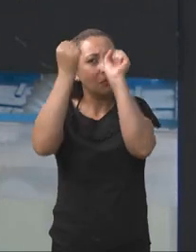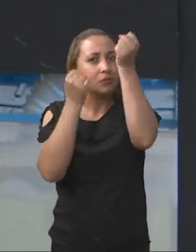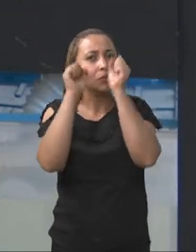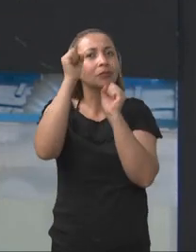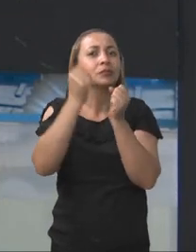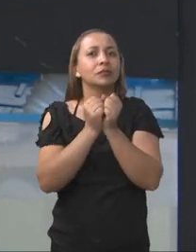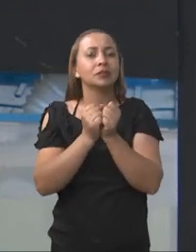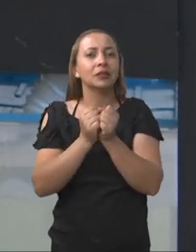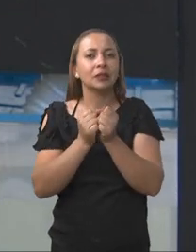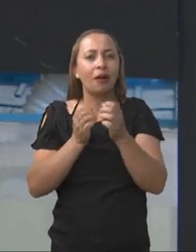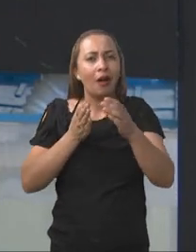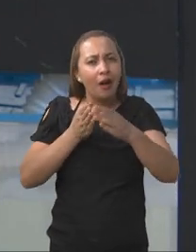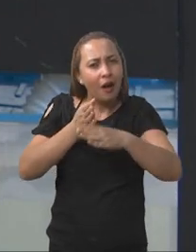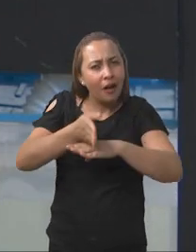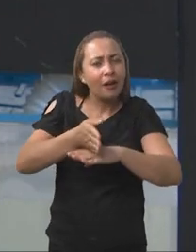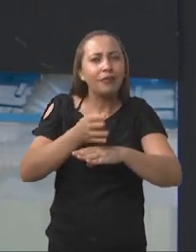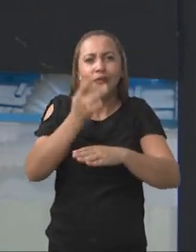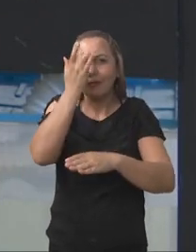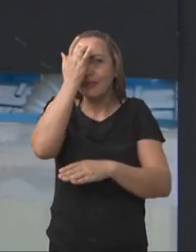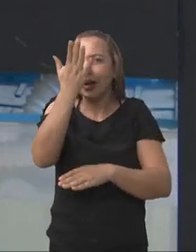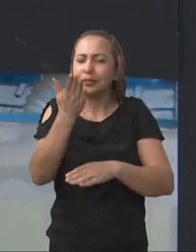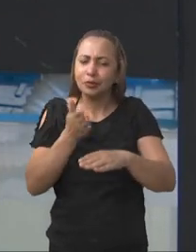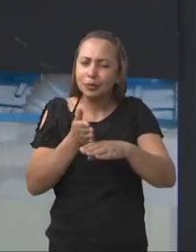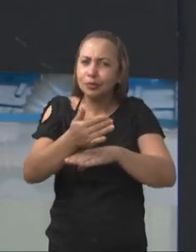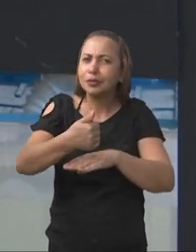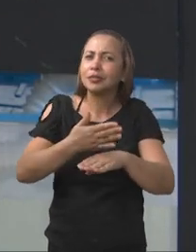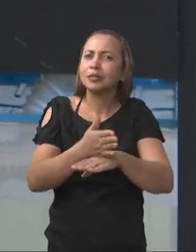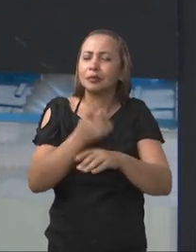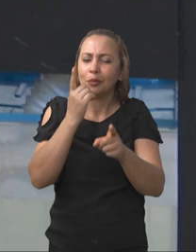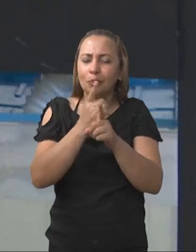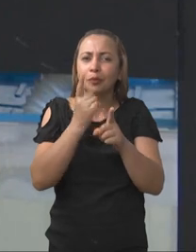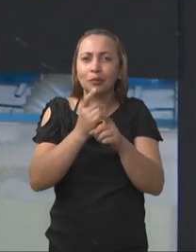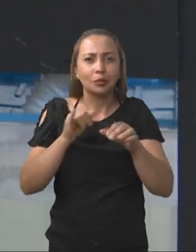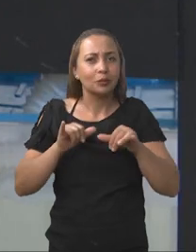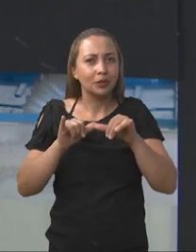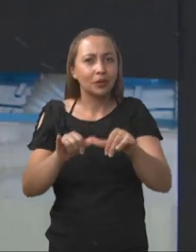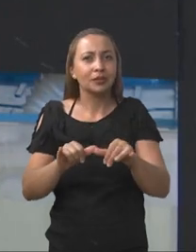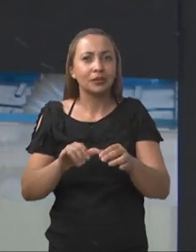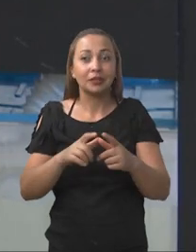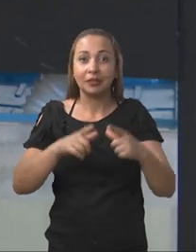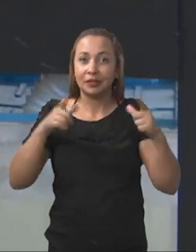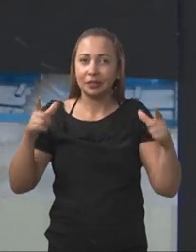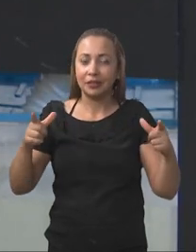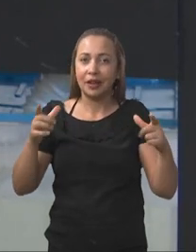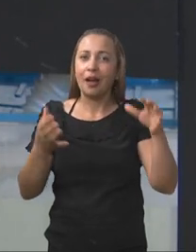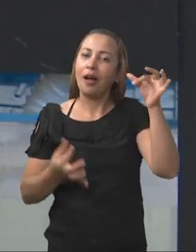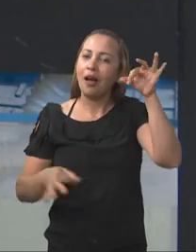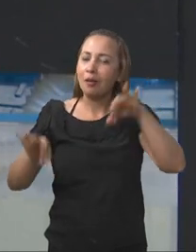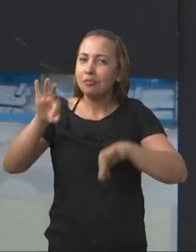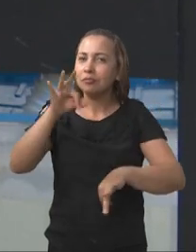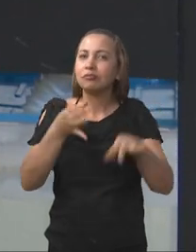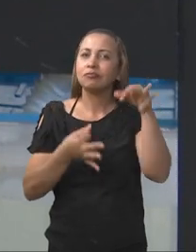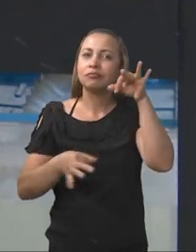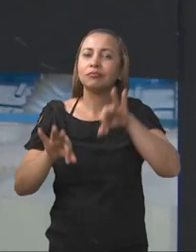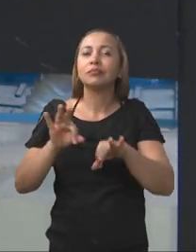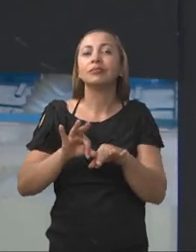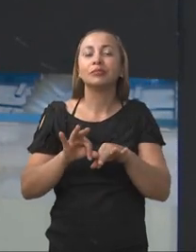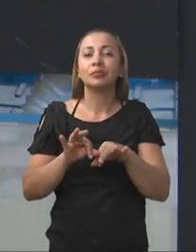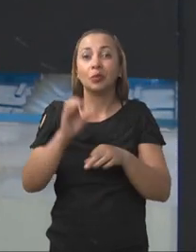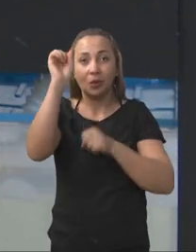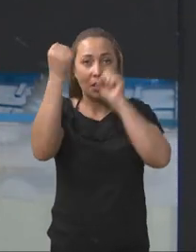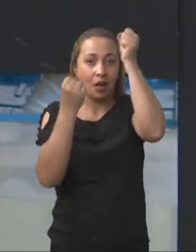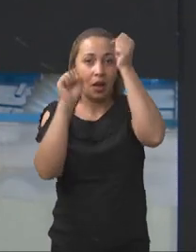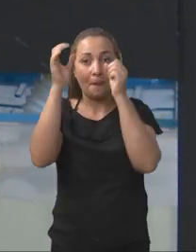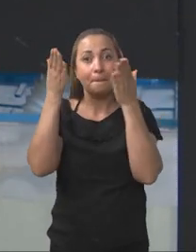acessível quanto esse. Quando no mercado, de grandes laboratórios, um